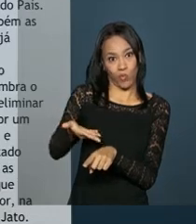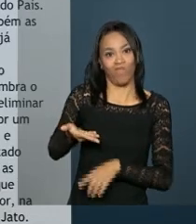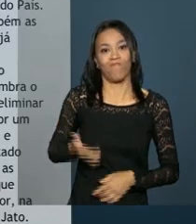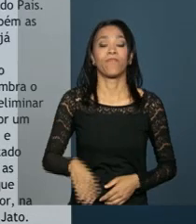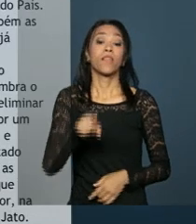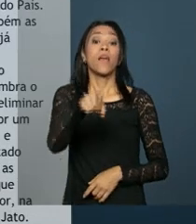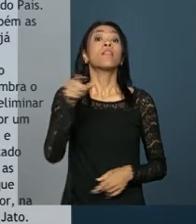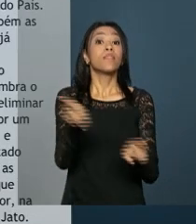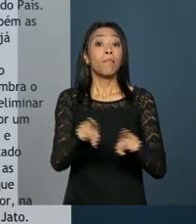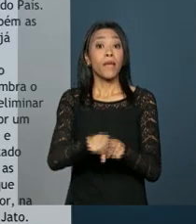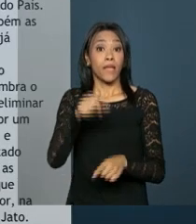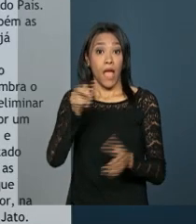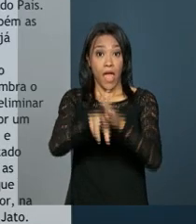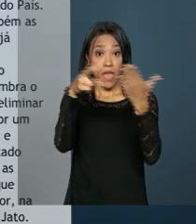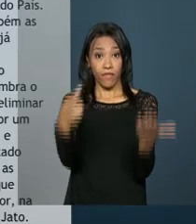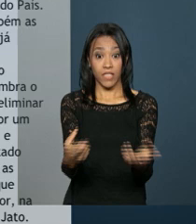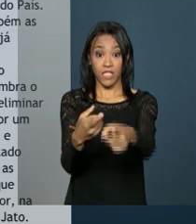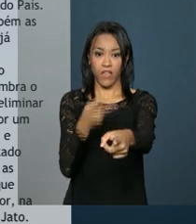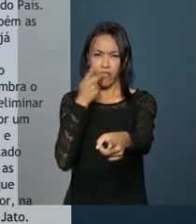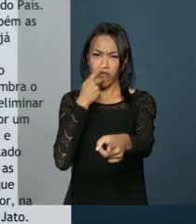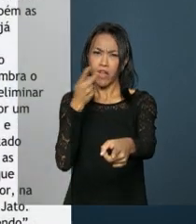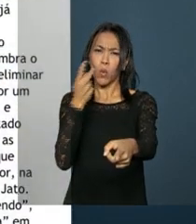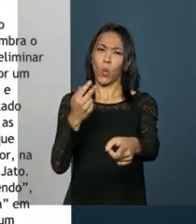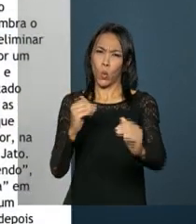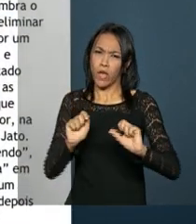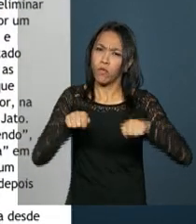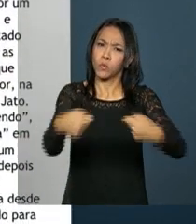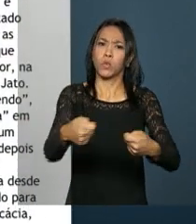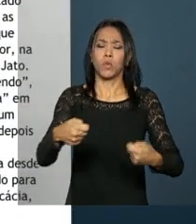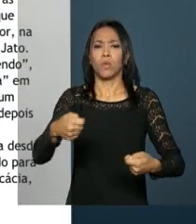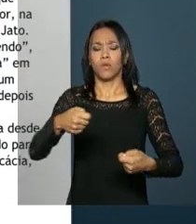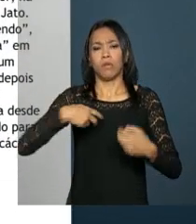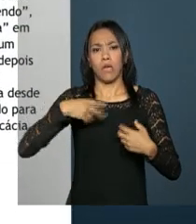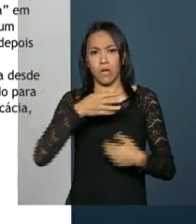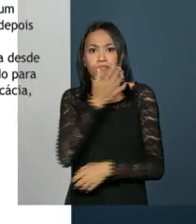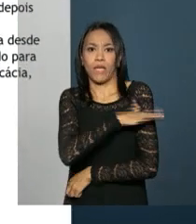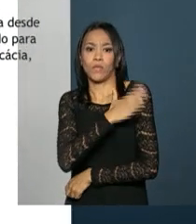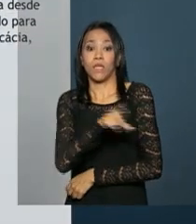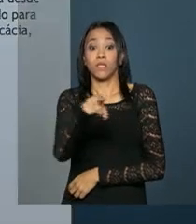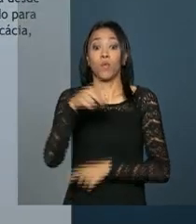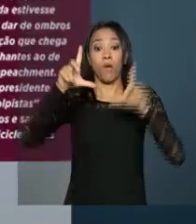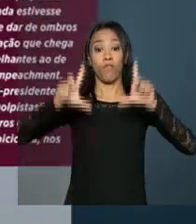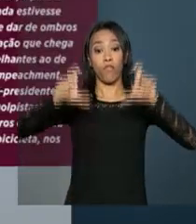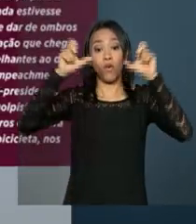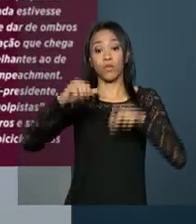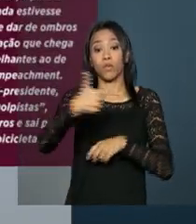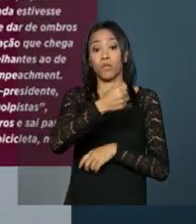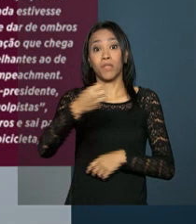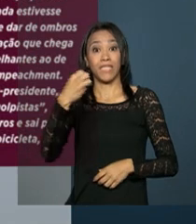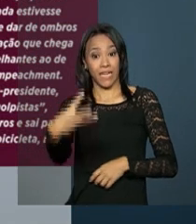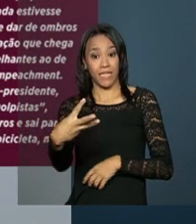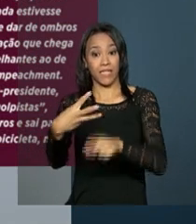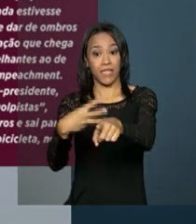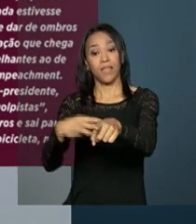revista alimentou ainda mais as discussões sobre machismo. Na capa, uma foto de 2013 da presidenta